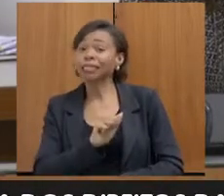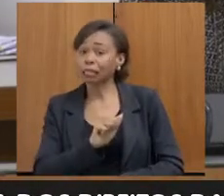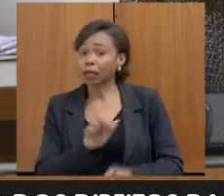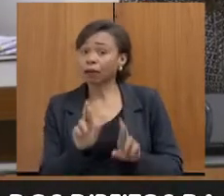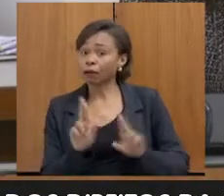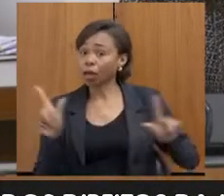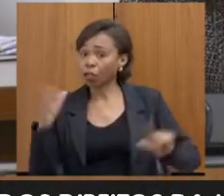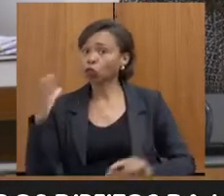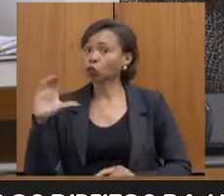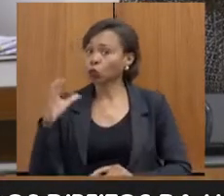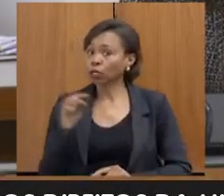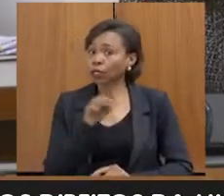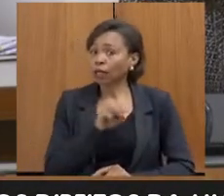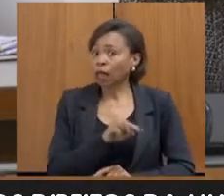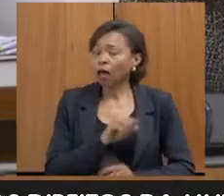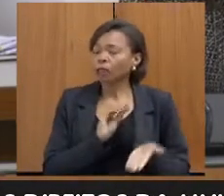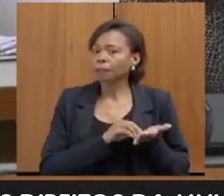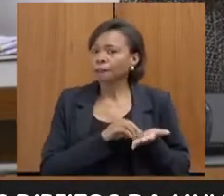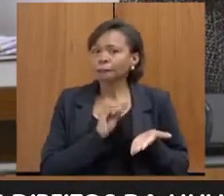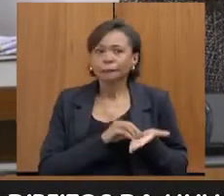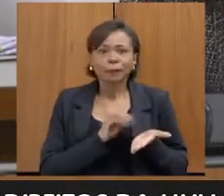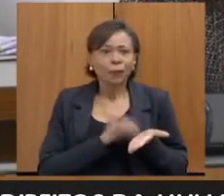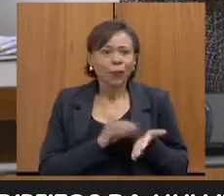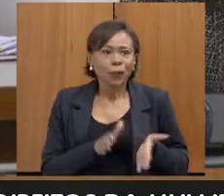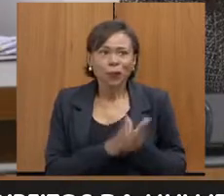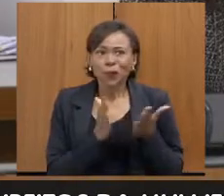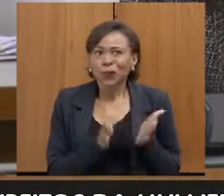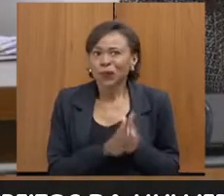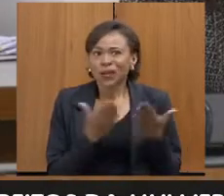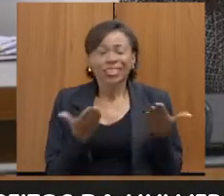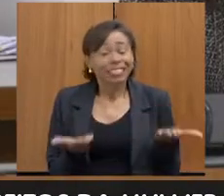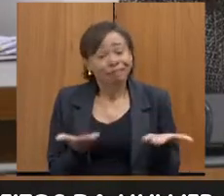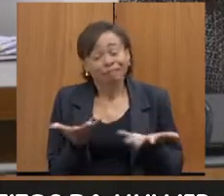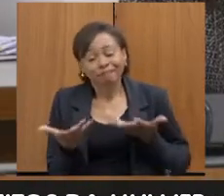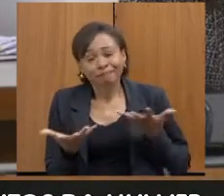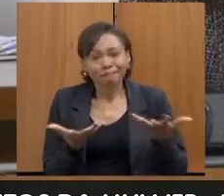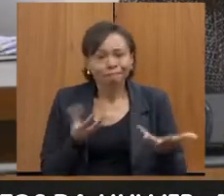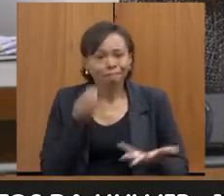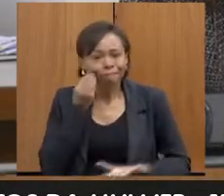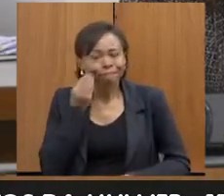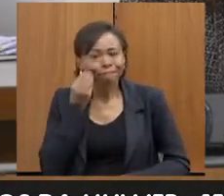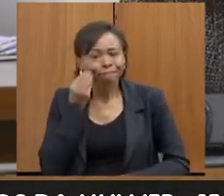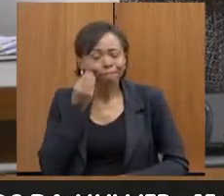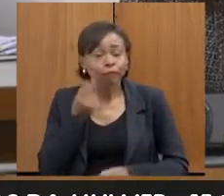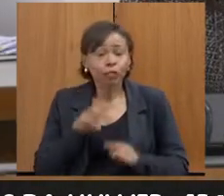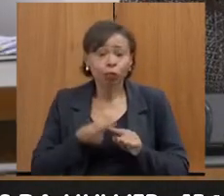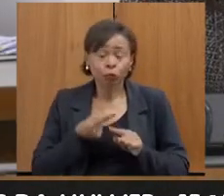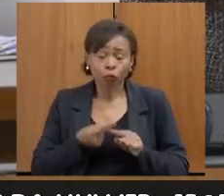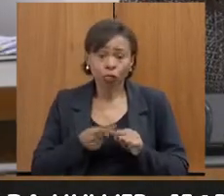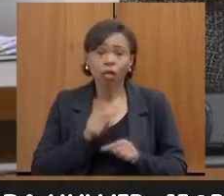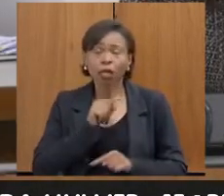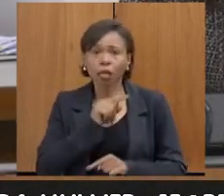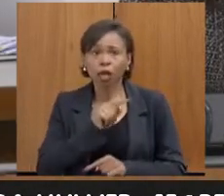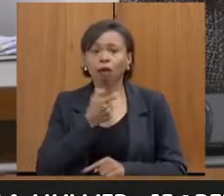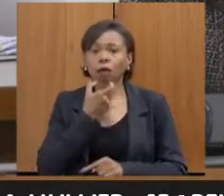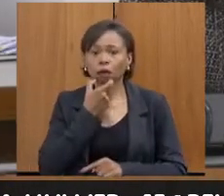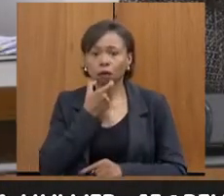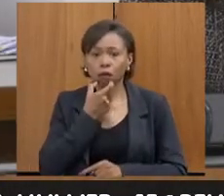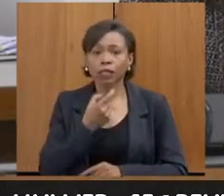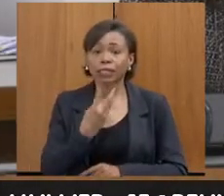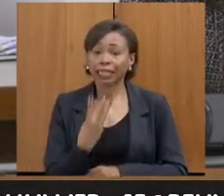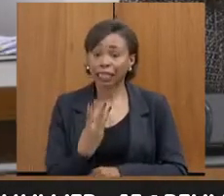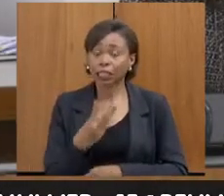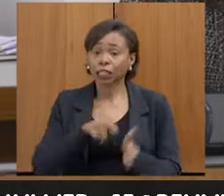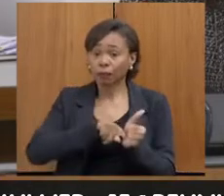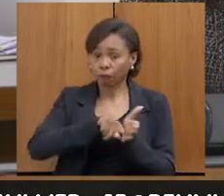A nossa estrutura lá é muito carente, sabe? A gente vai tentando fazer com o que dá, porque, no momento, a gente tem lá três investigadores